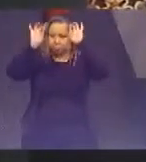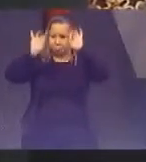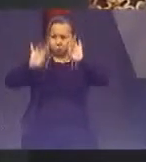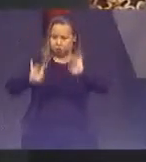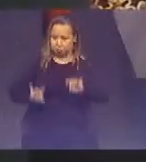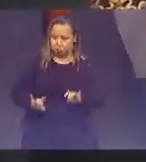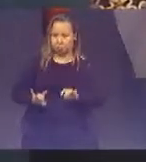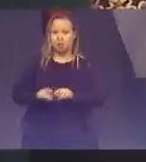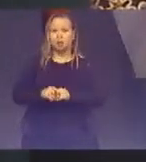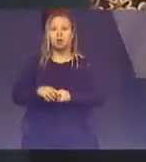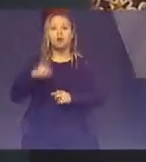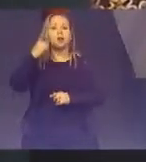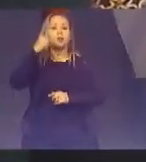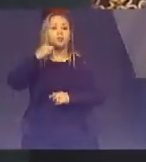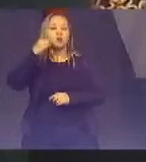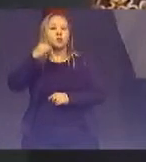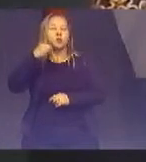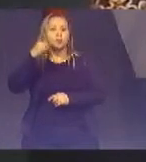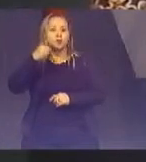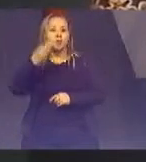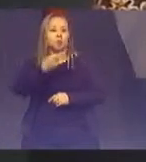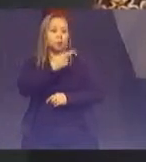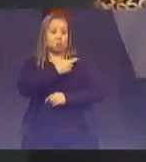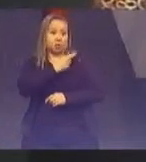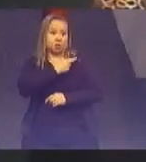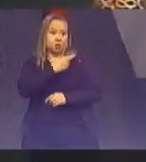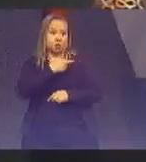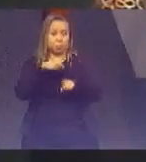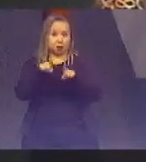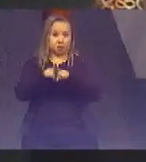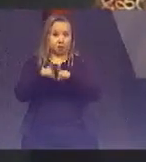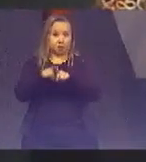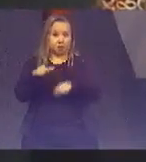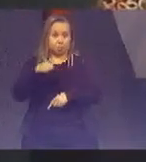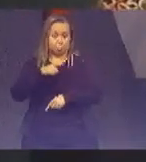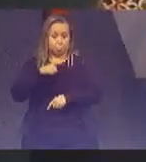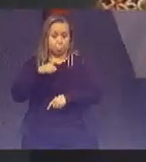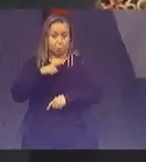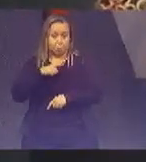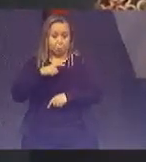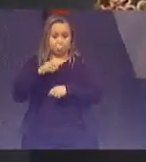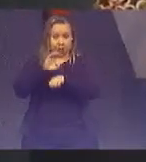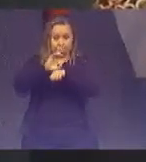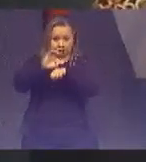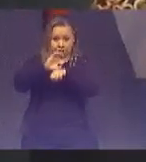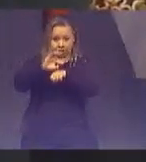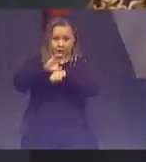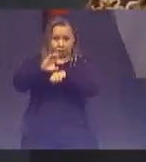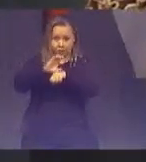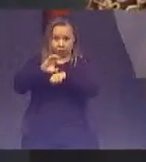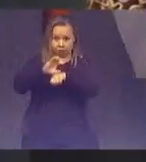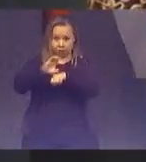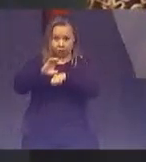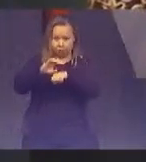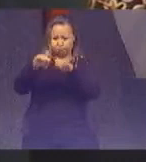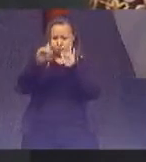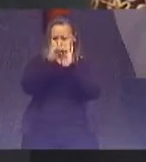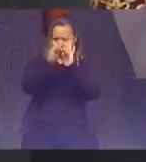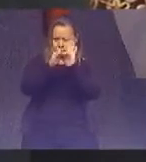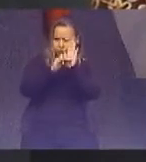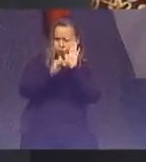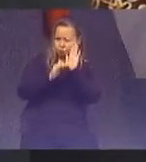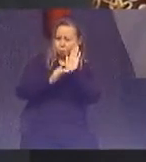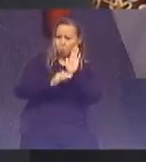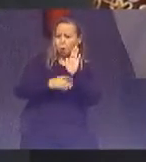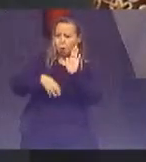constituinte, responsável em larga parte por termos no capítulo da Constituição normas muito claras de